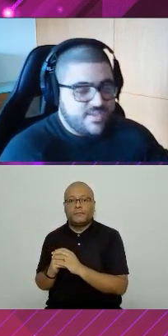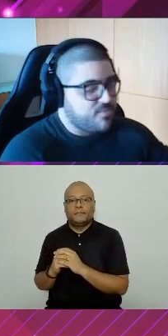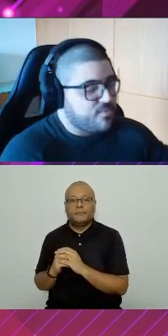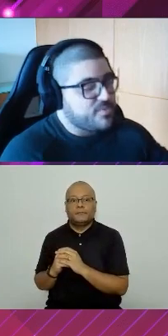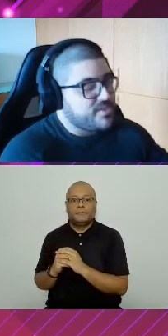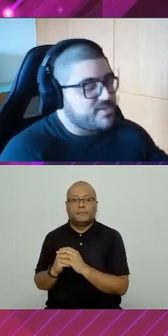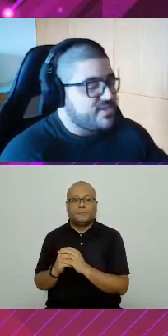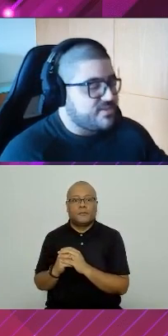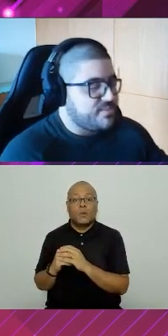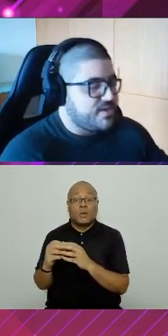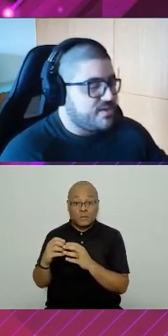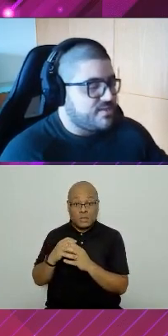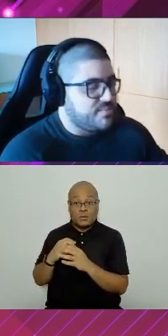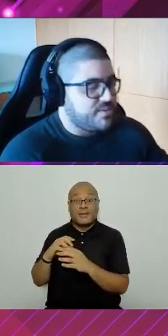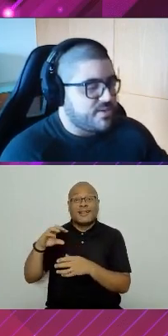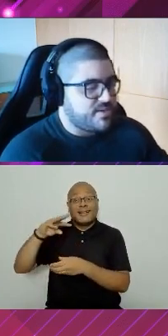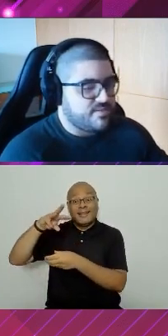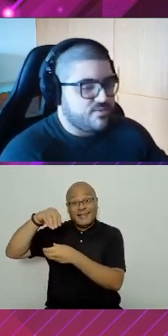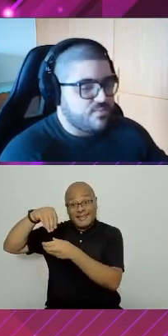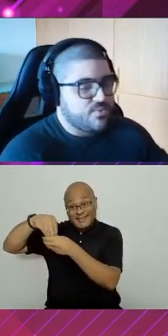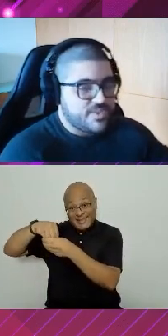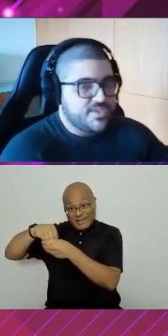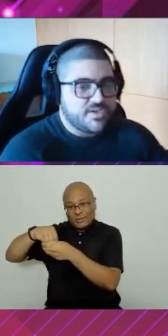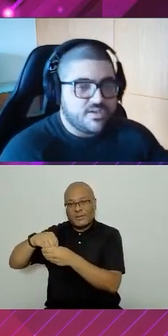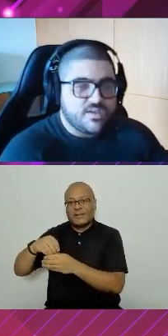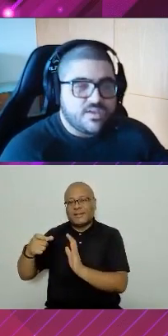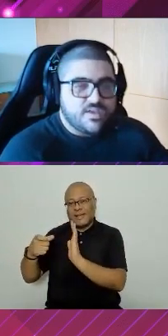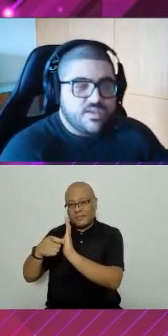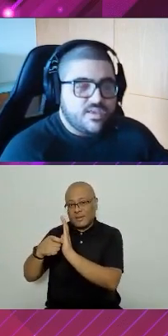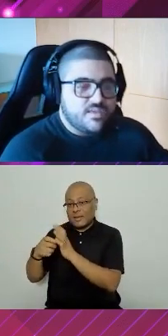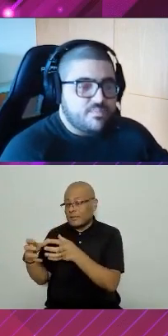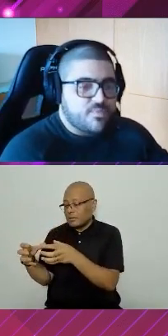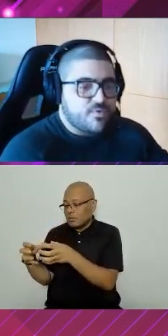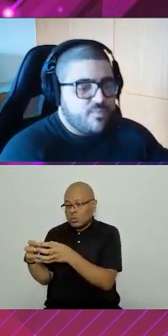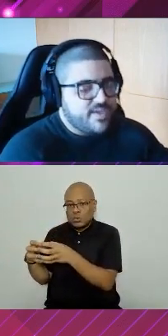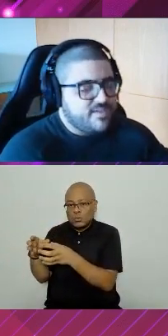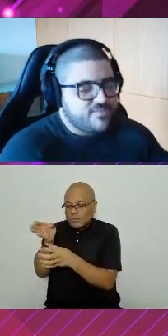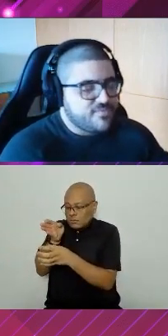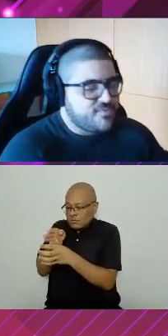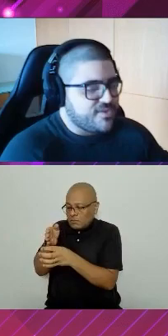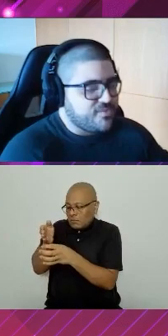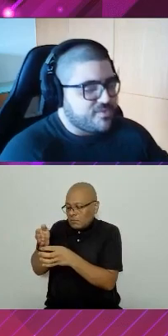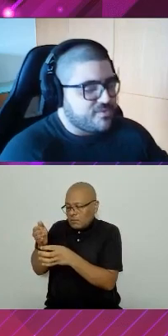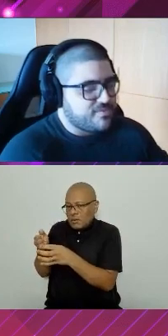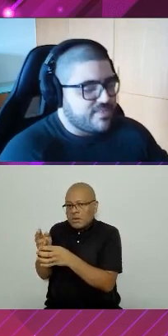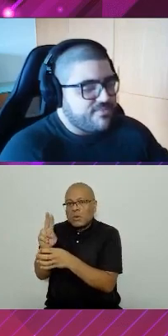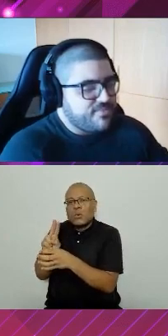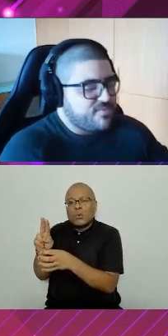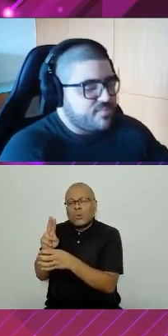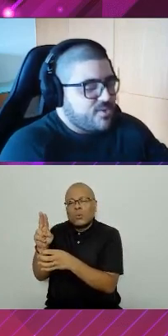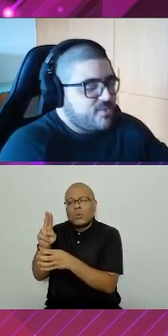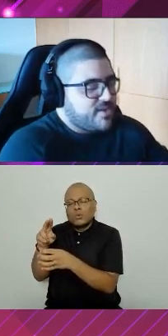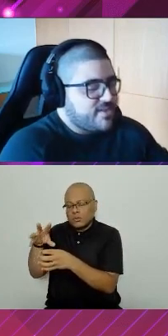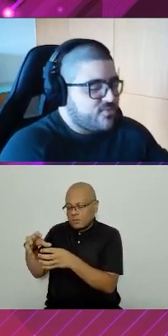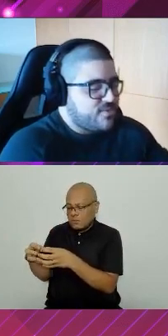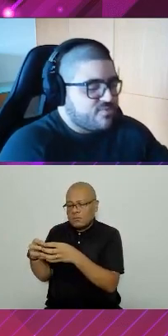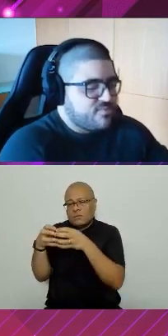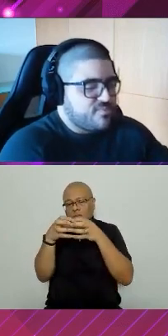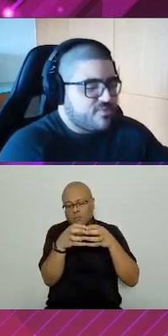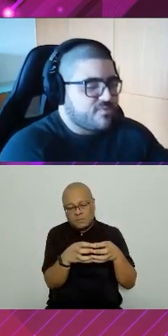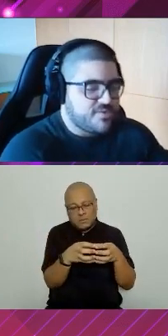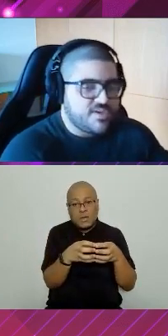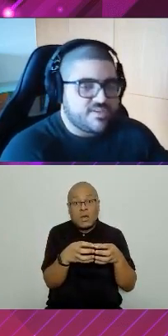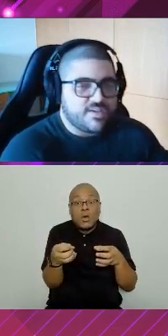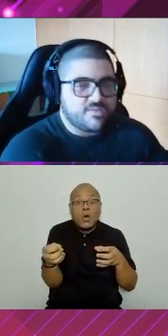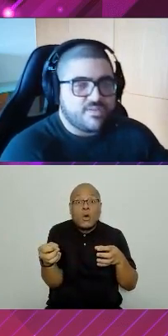Então, seriam componentes dentro da minha aplicação monolítica. E como é que isso funciona quando eu levo isso para a nova arquitetura,